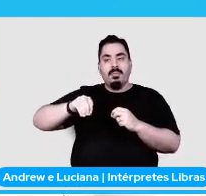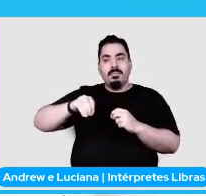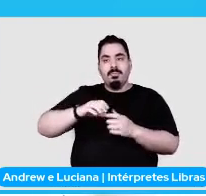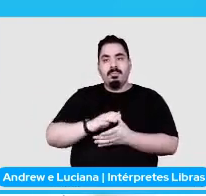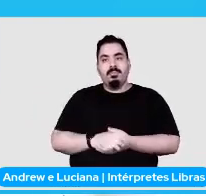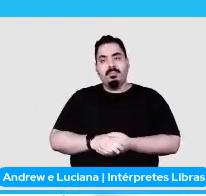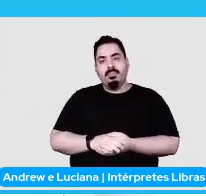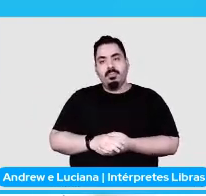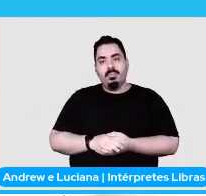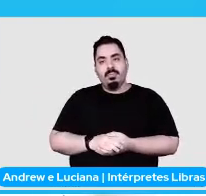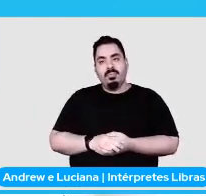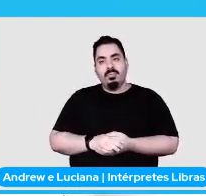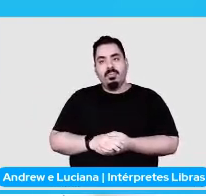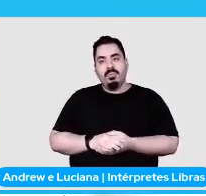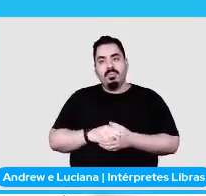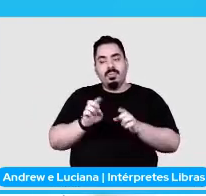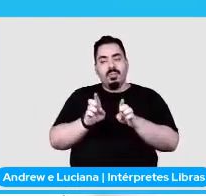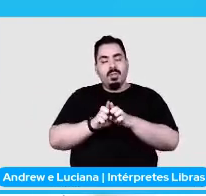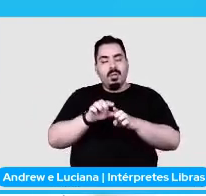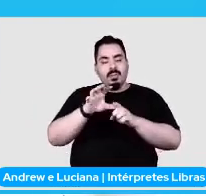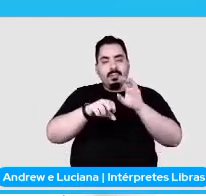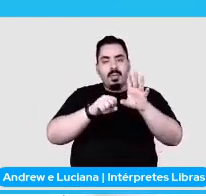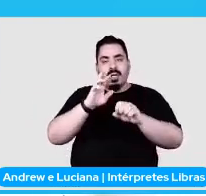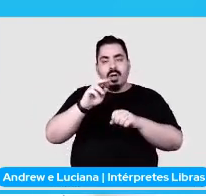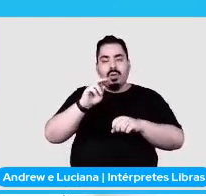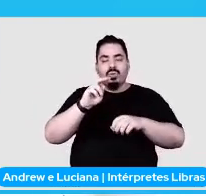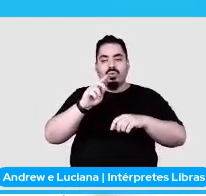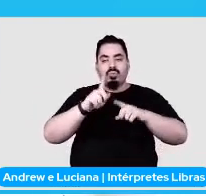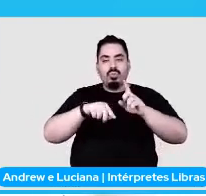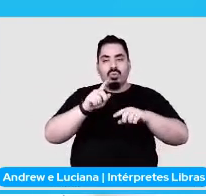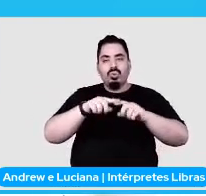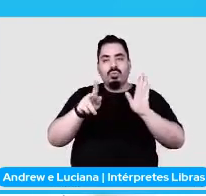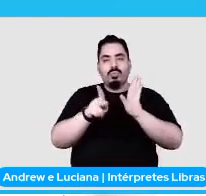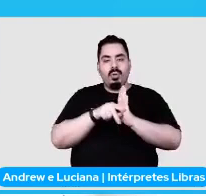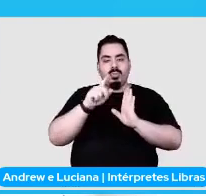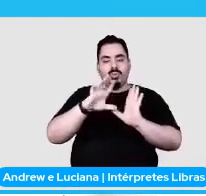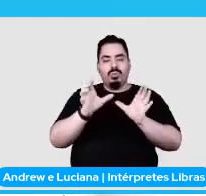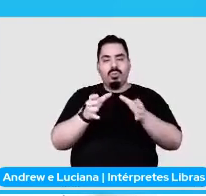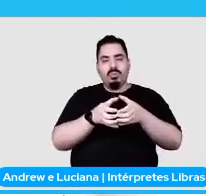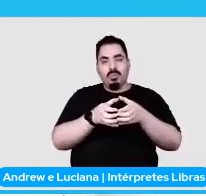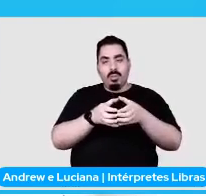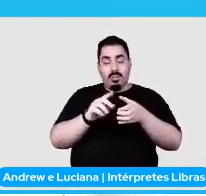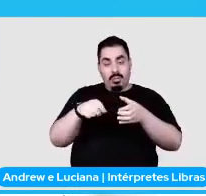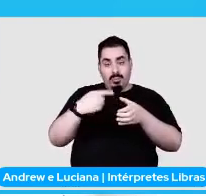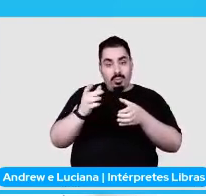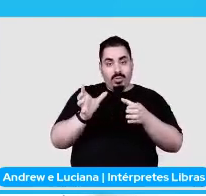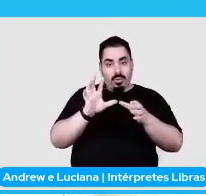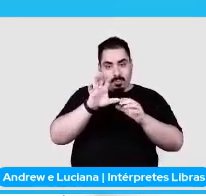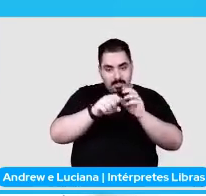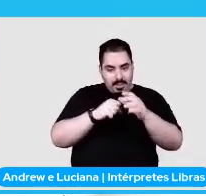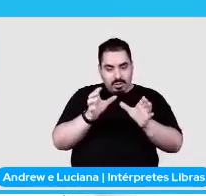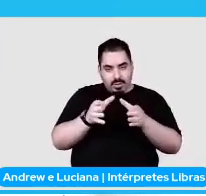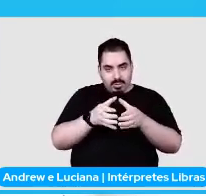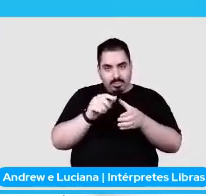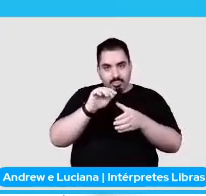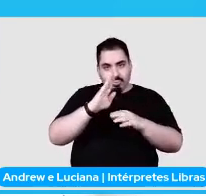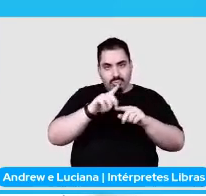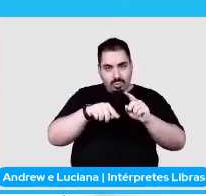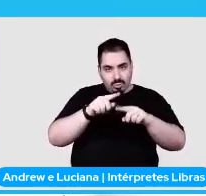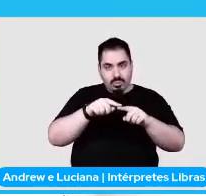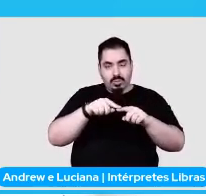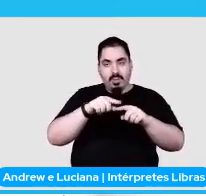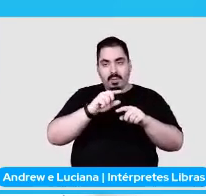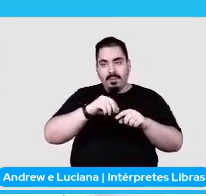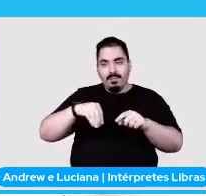pegar os produtos daquela listagem daquela categoria. Depois que eu pego os produtos, eu passo ele para o callbackzinho, para passbook, e aí eu